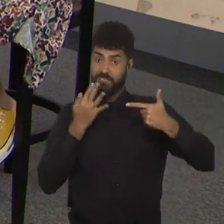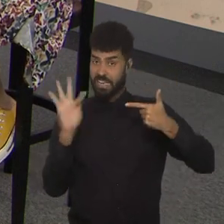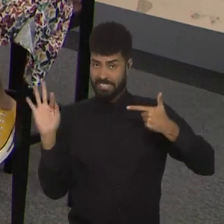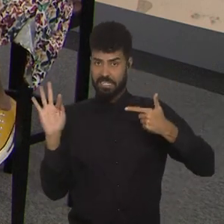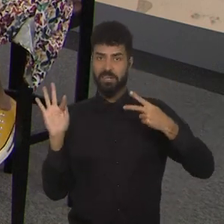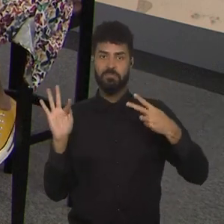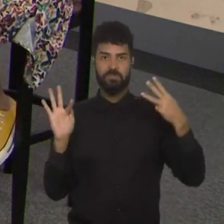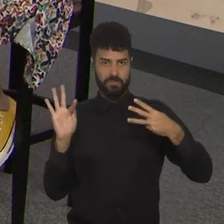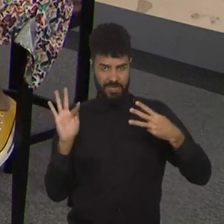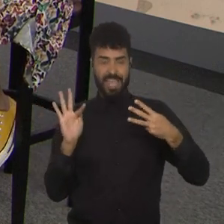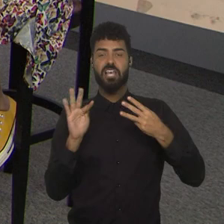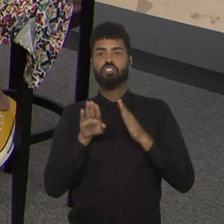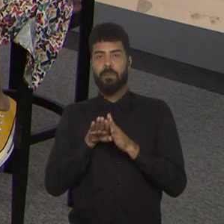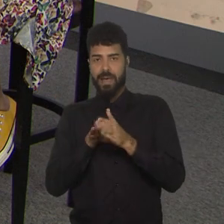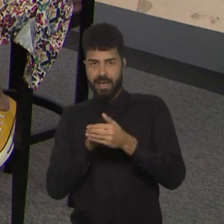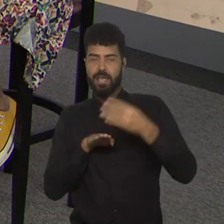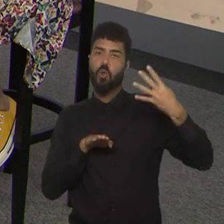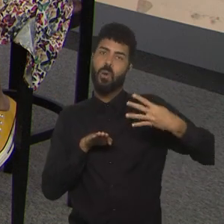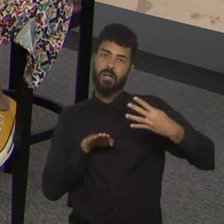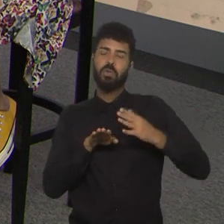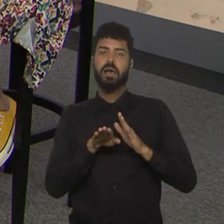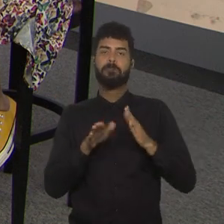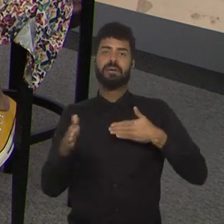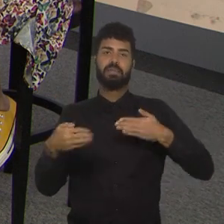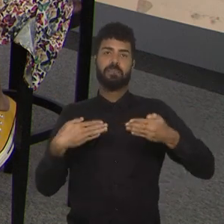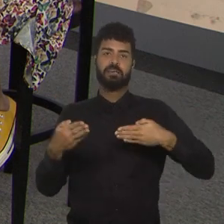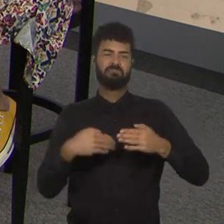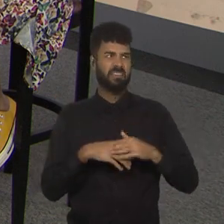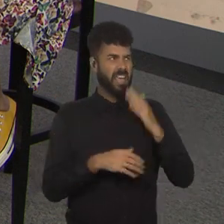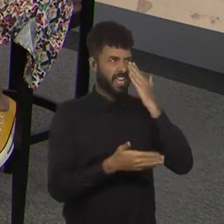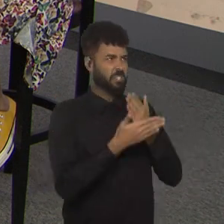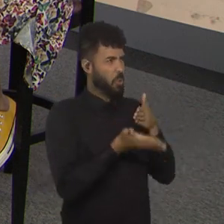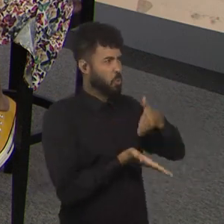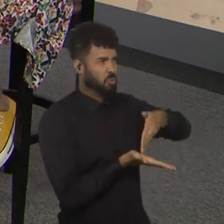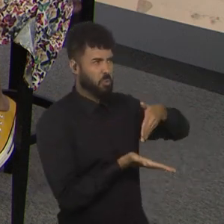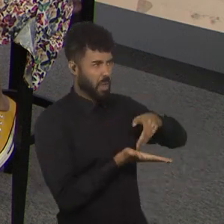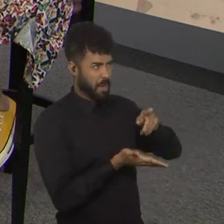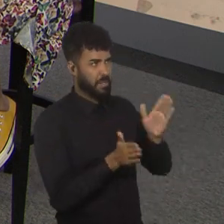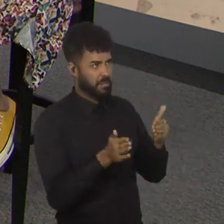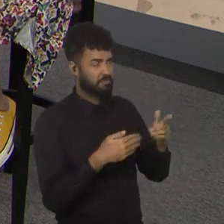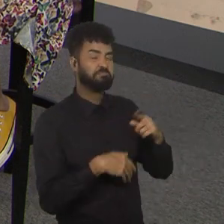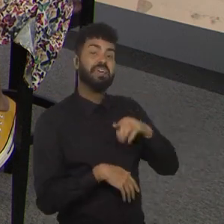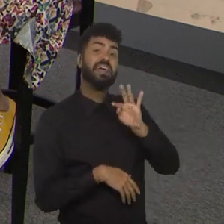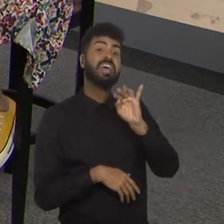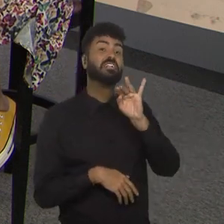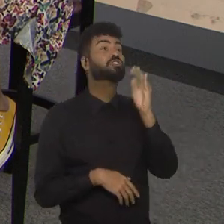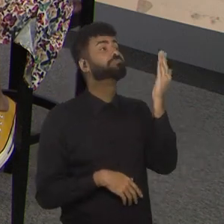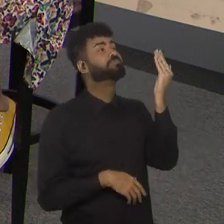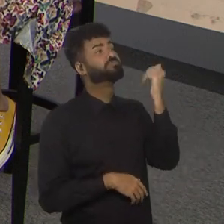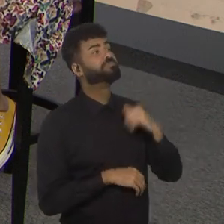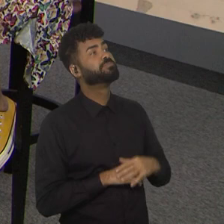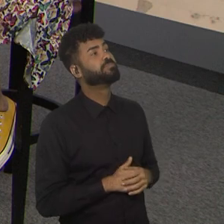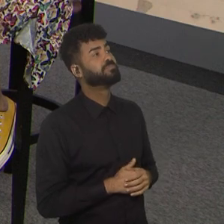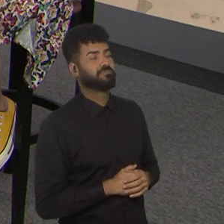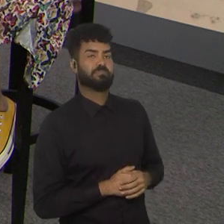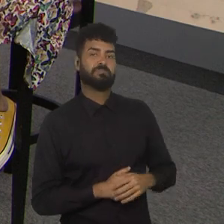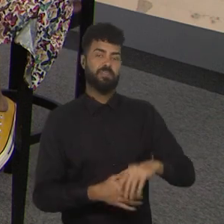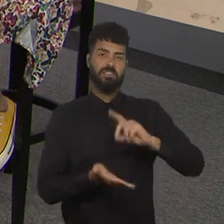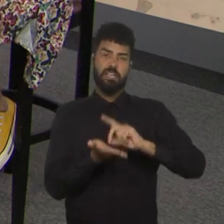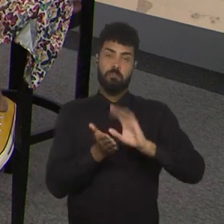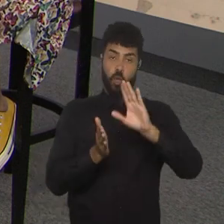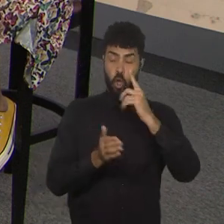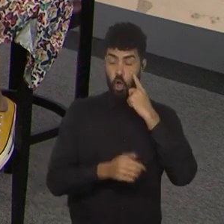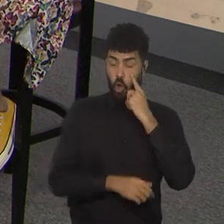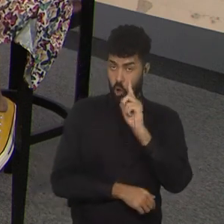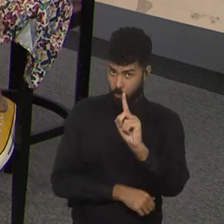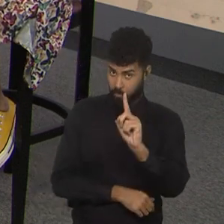Jamaica e Panamá, Jamaica e Panamá, então, Panamá vai continuar sendo azarão, Tati, manda, ó, eu